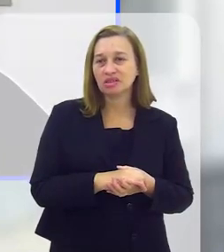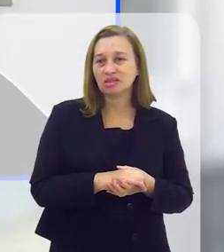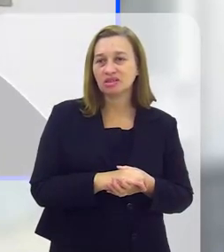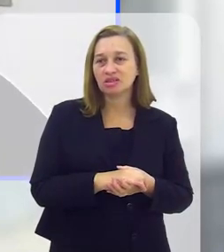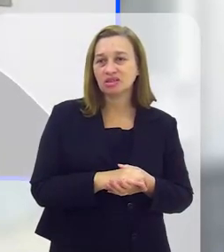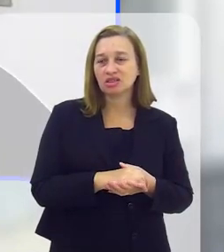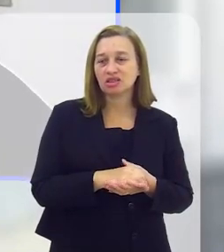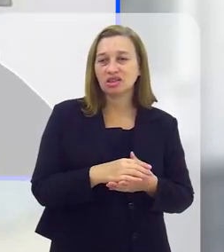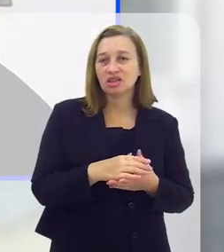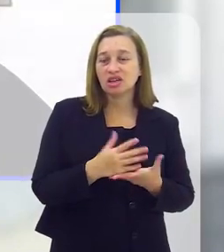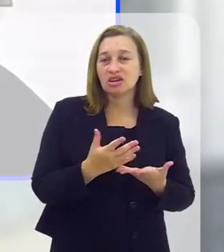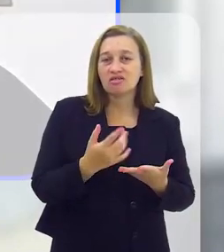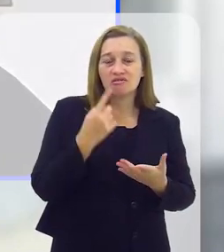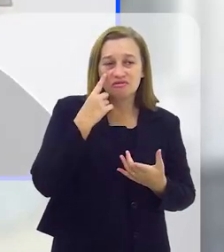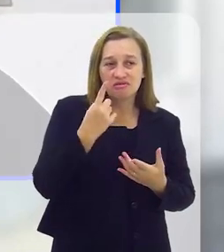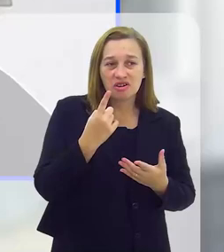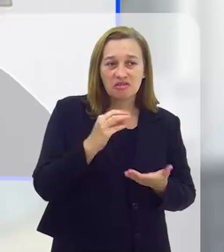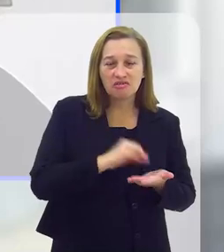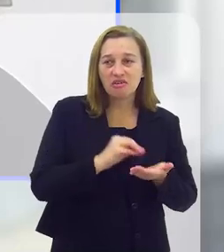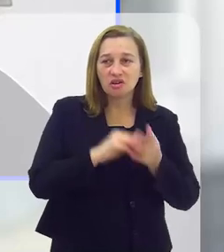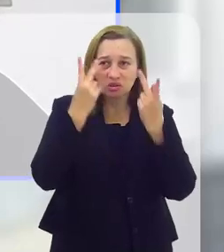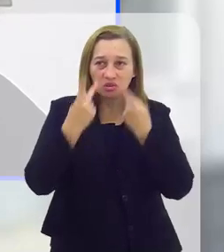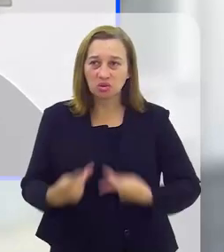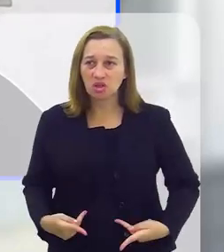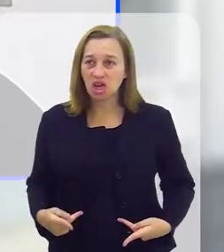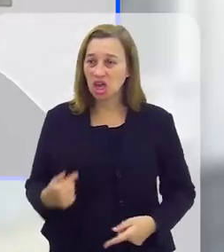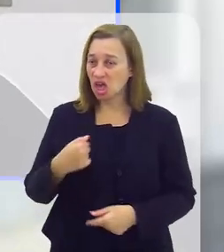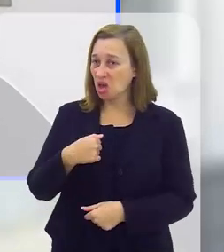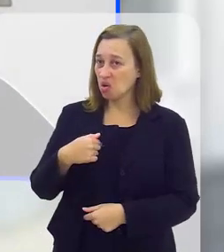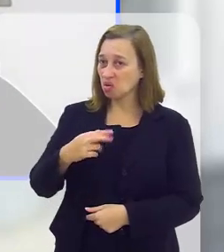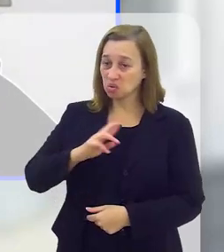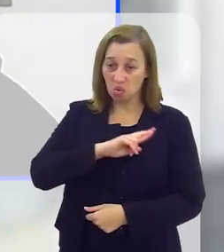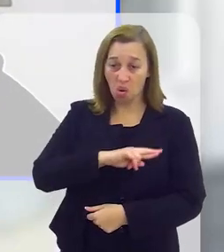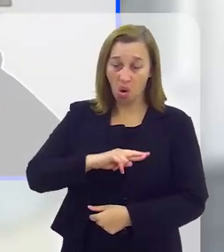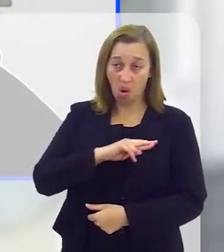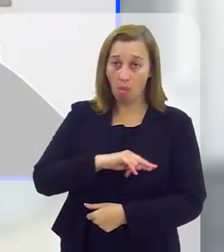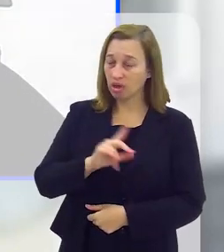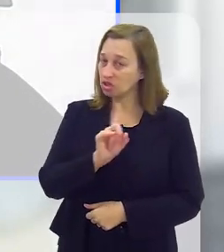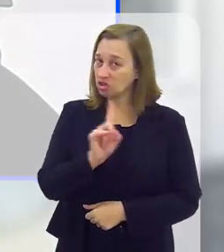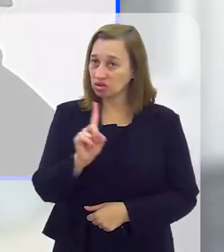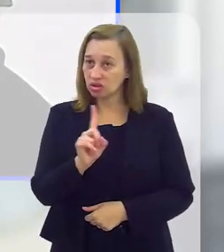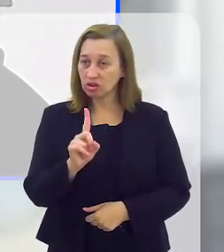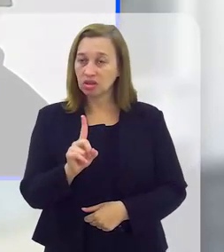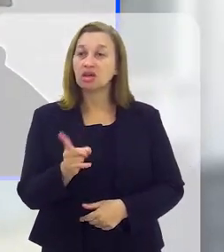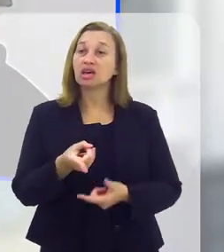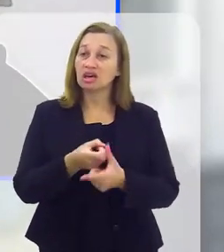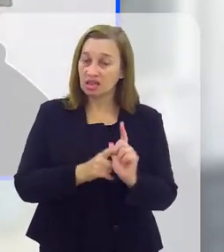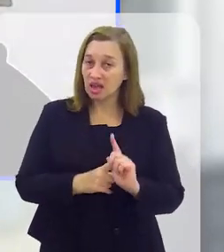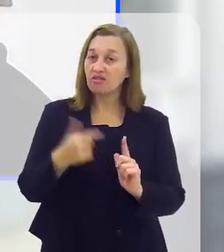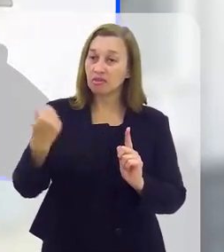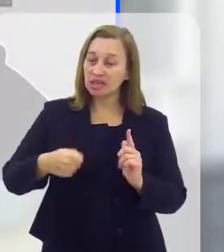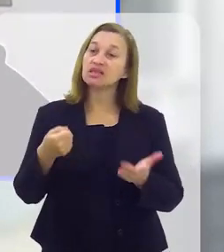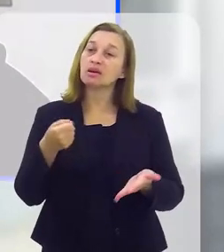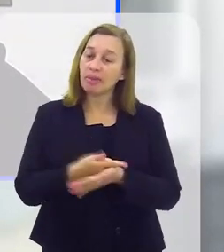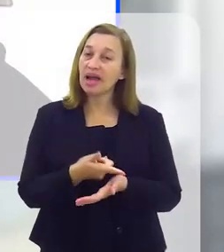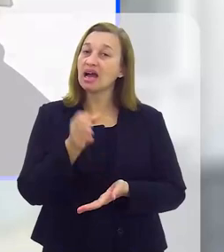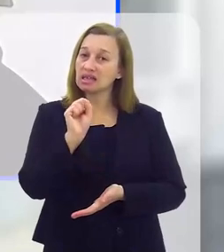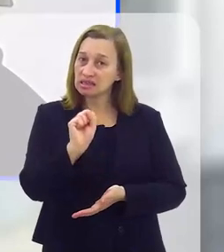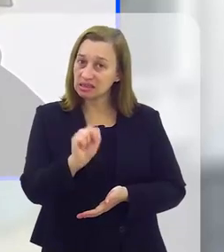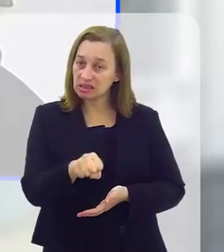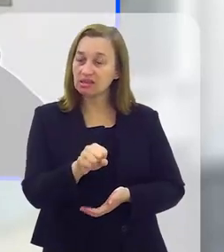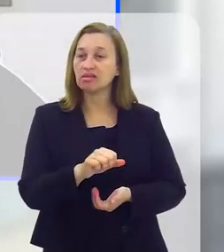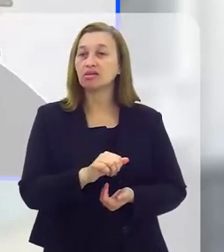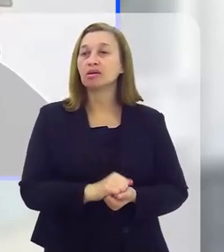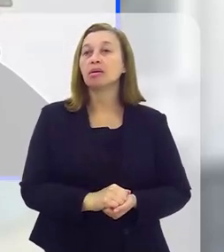tanta desumanidade. Entende? Eu não sou nenhuma romântica, não. Quem deve, tem que pagar.